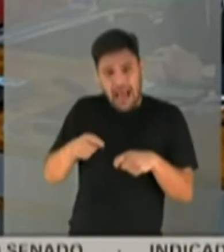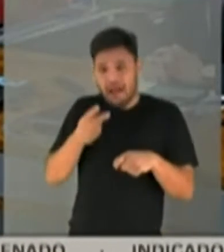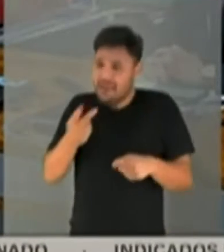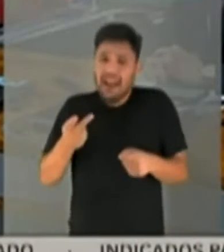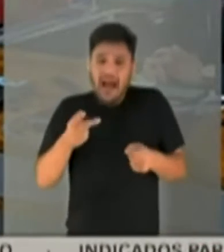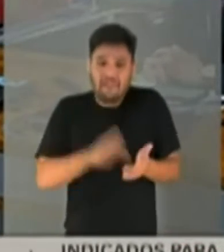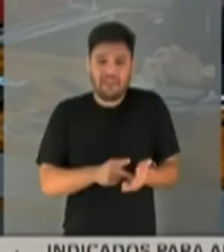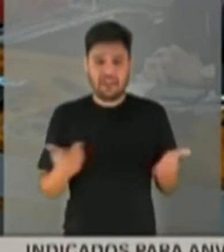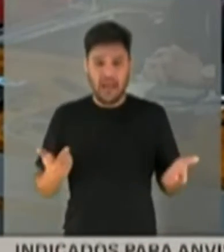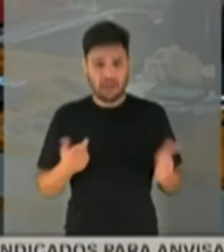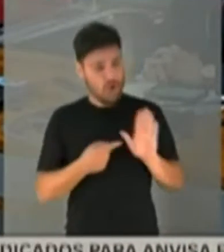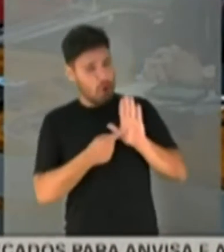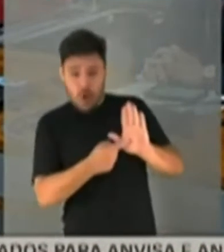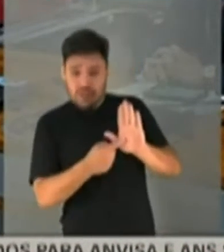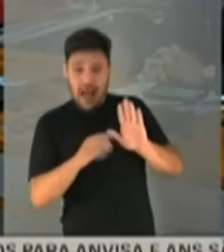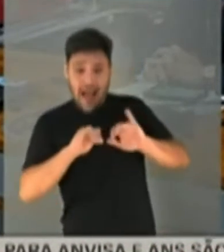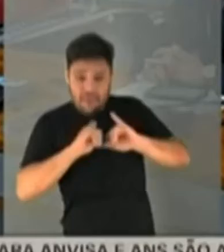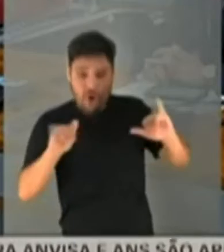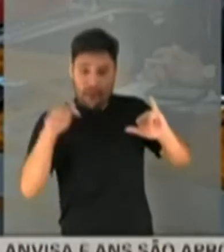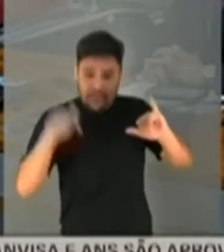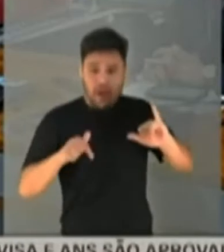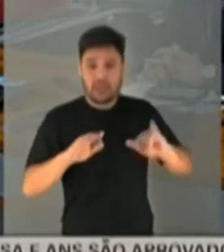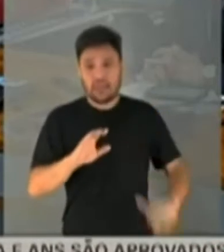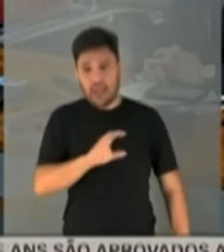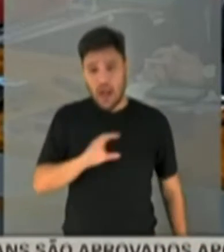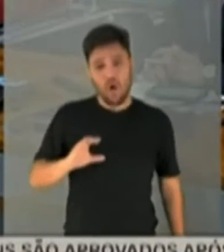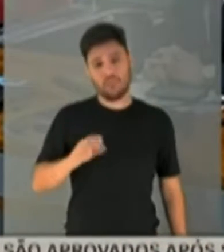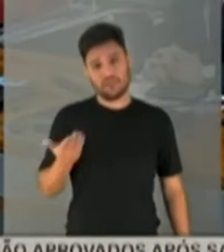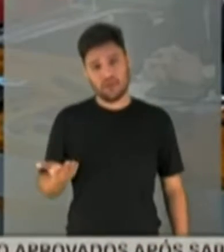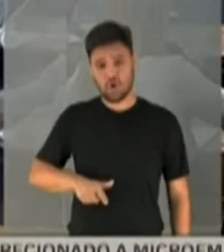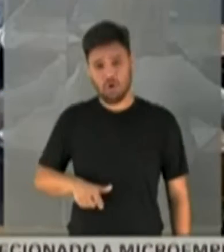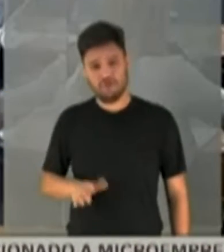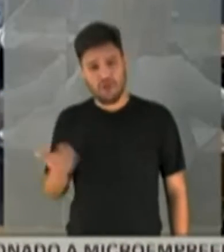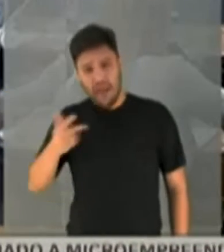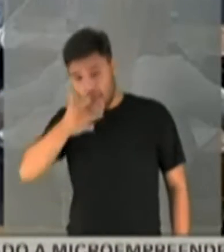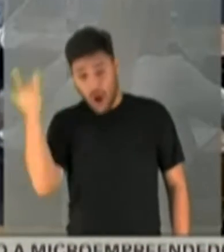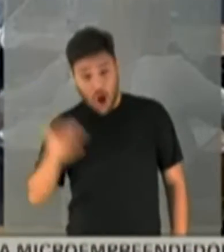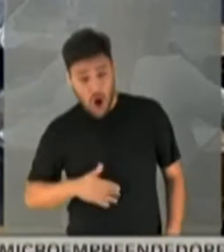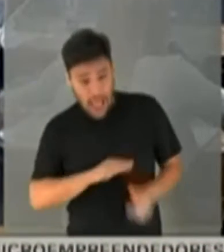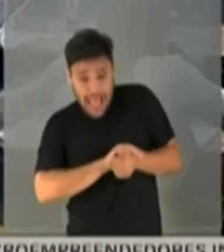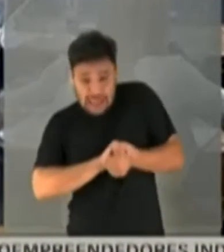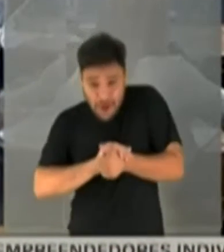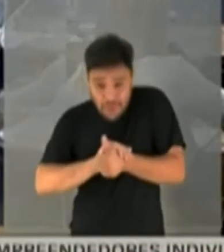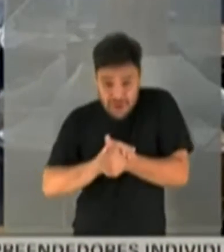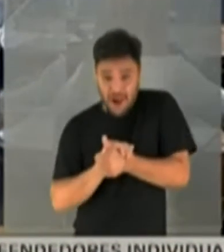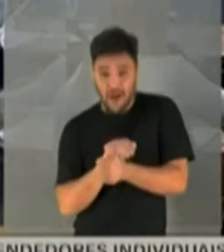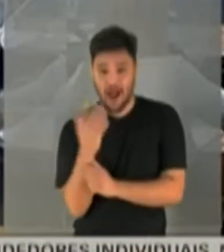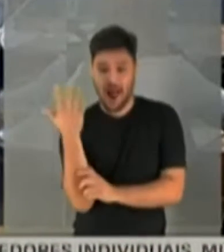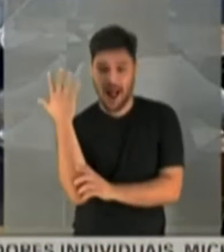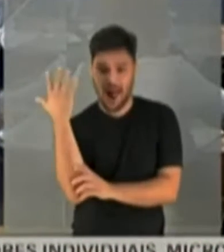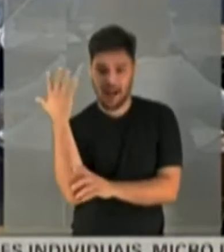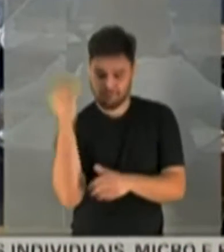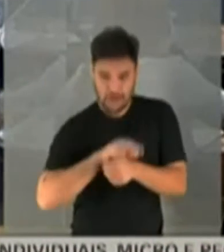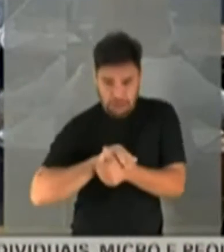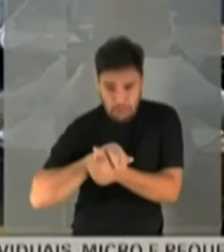verdade, possa trazer as informações para esta comissão e... Eu vou ser breve, senador. Como é que